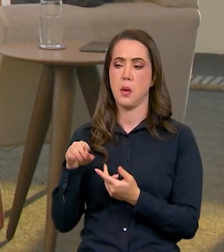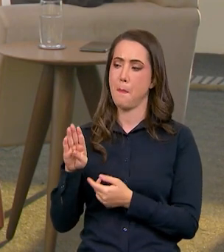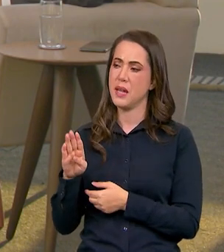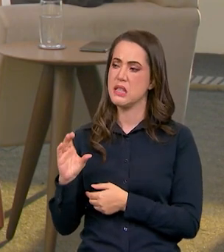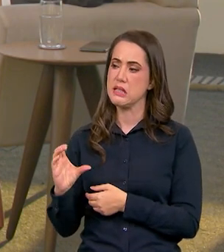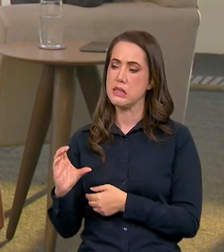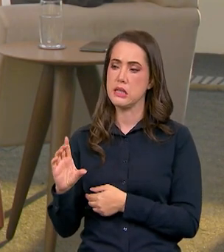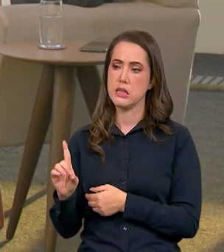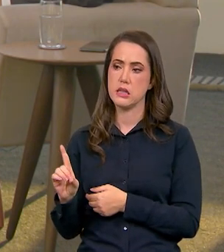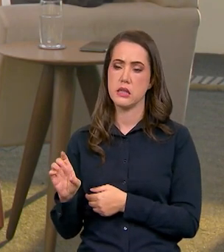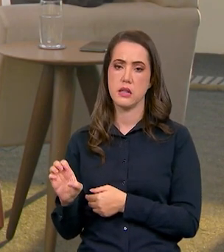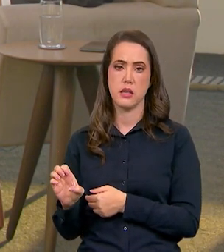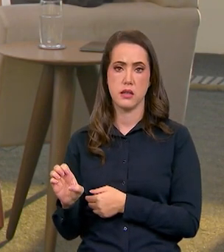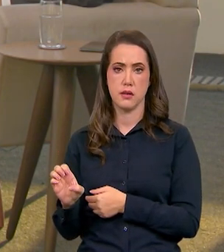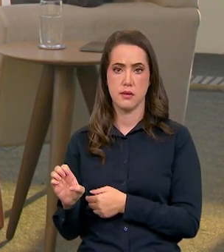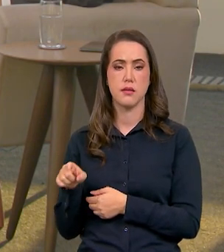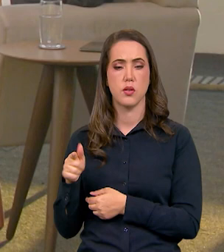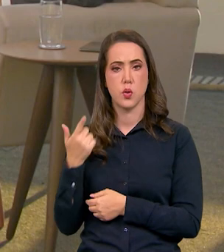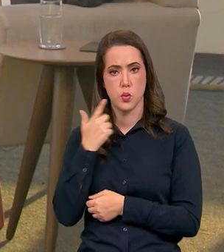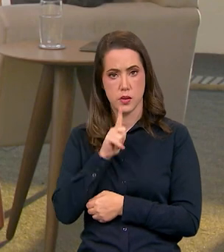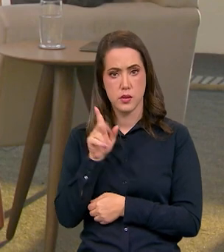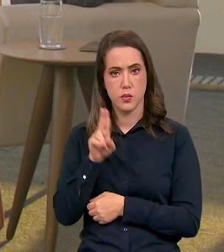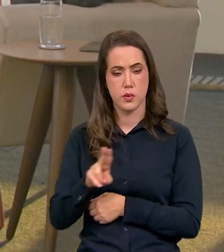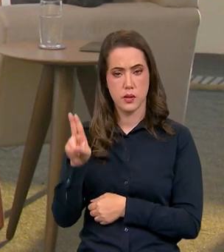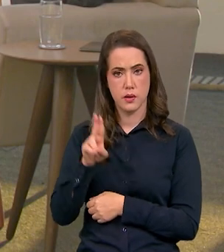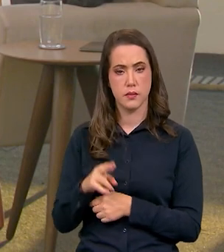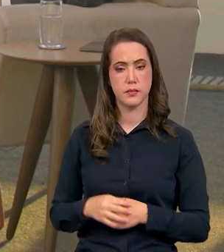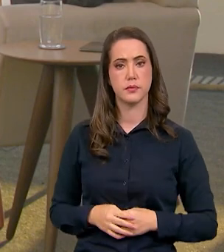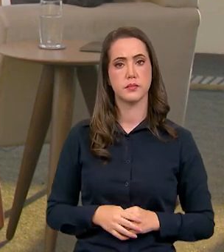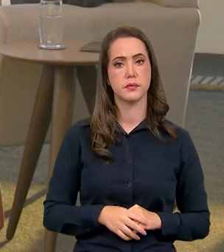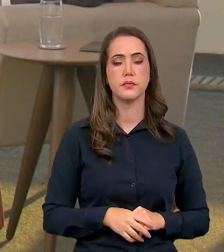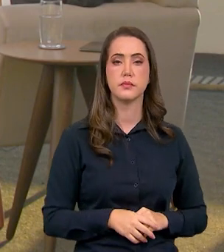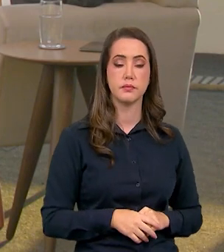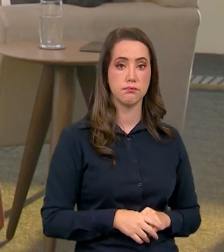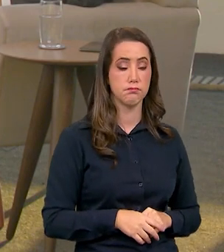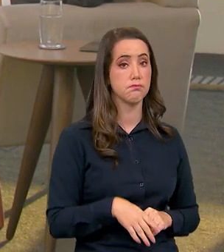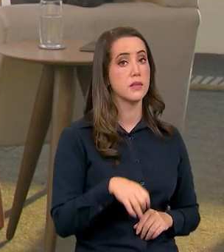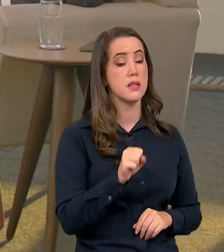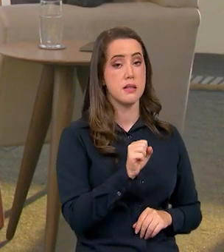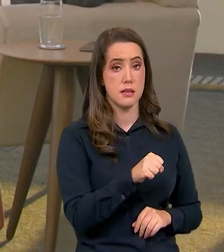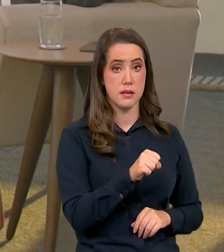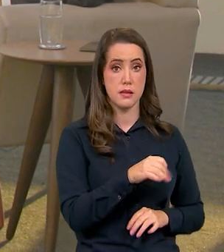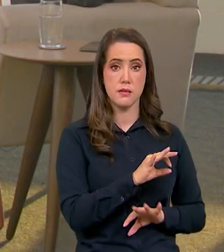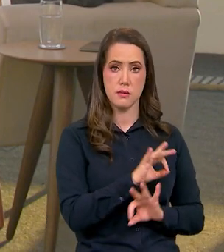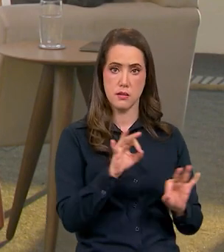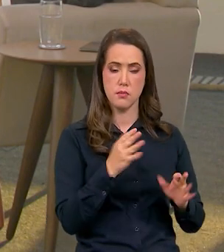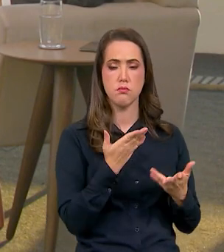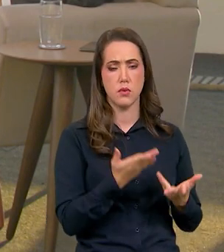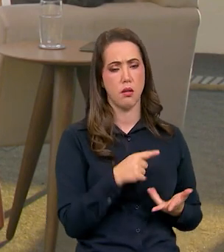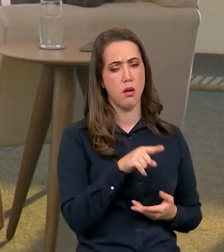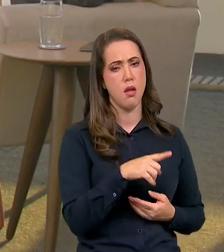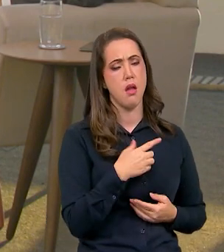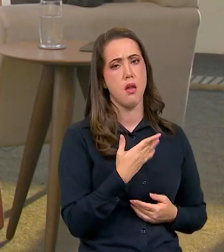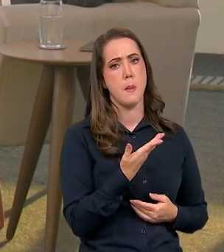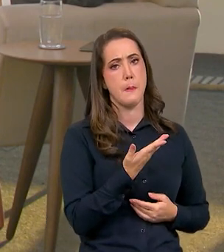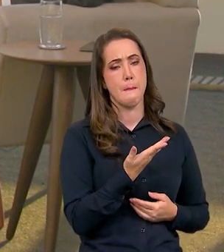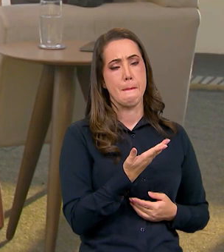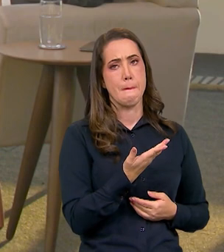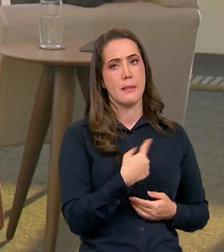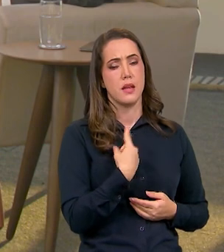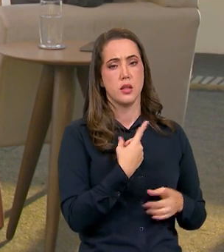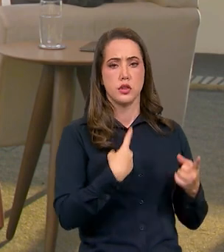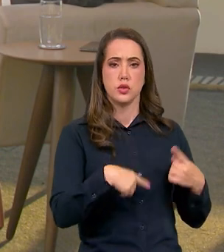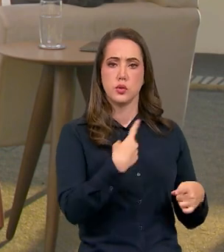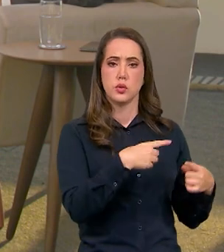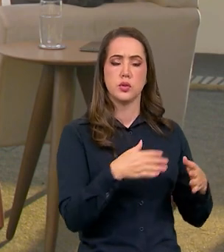B, C, D, E, por exemplo? Claro, com certeza e a gente tem discutido